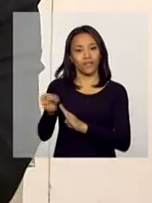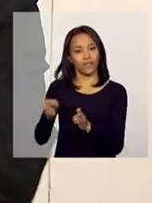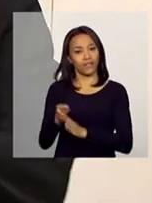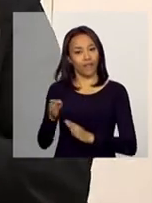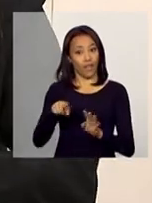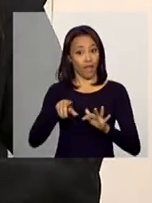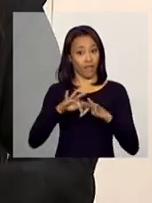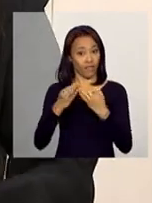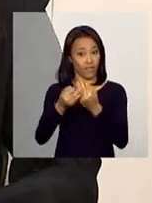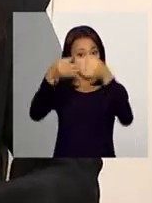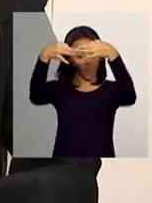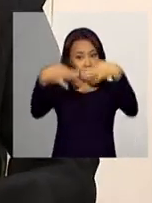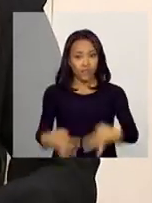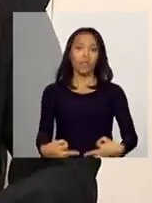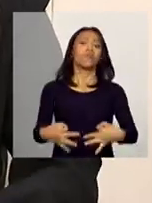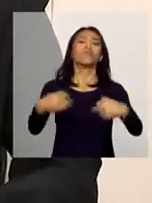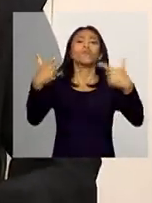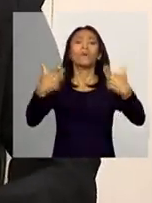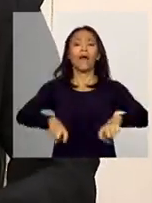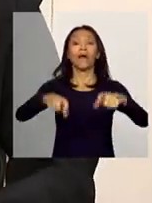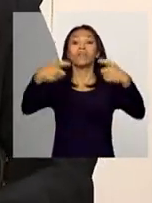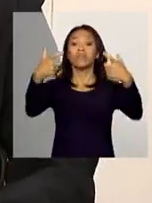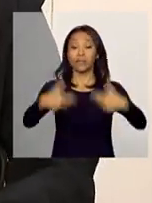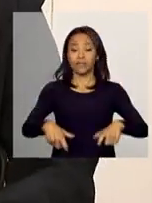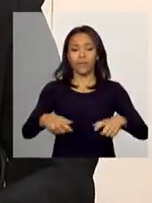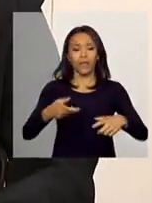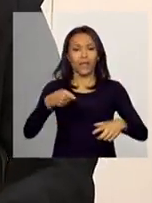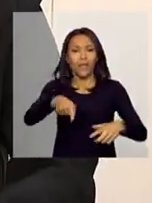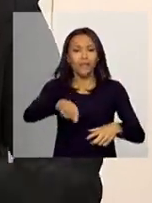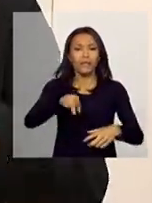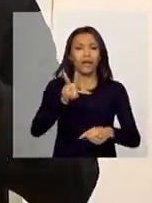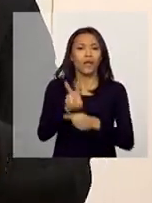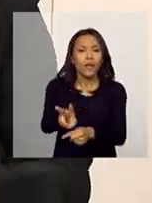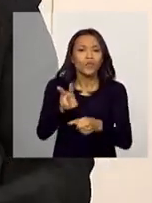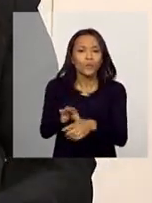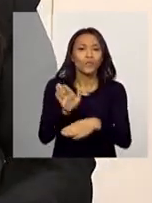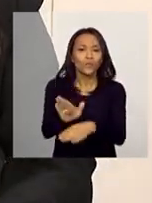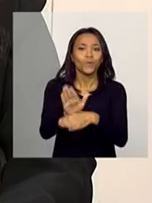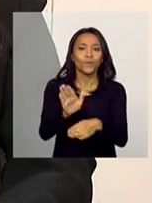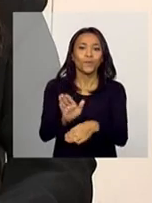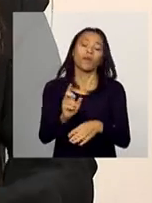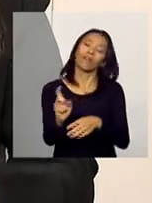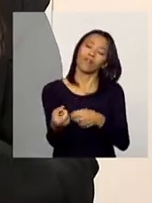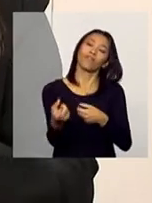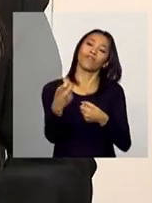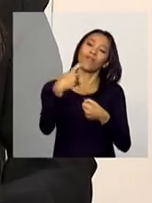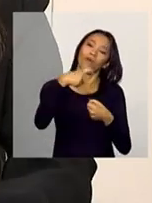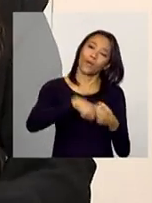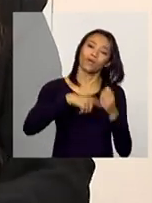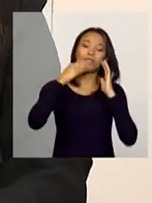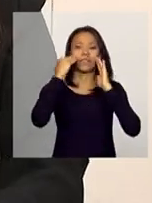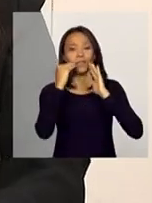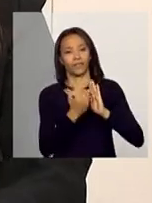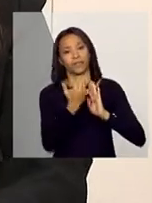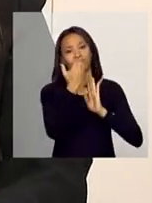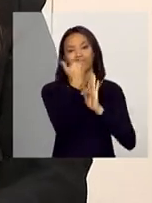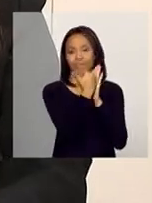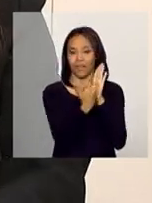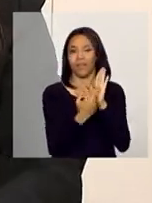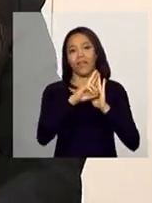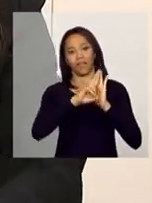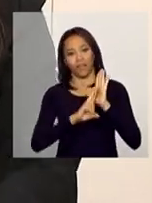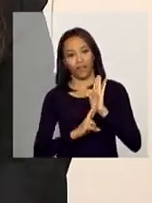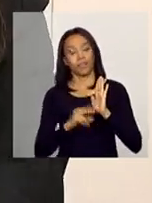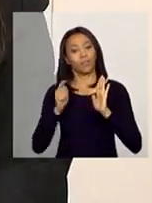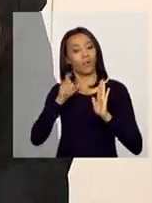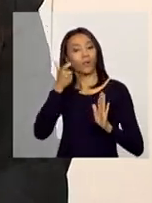a família para o local correto para que esse acompanhamento ocorra e ela volte a cumprir condicionalidades, saque o benefício e a gente